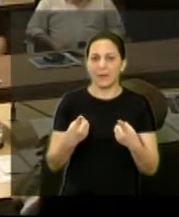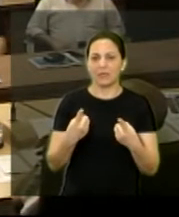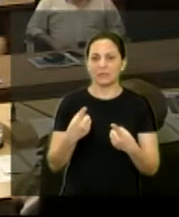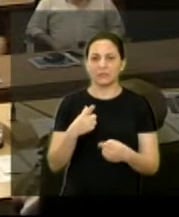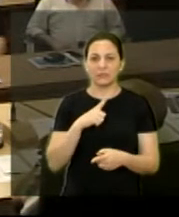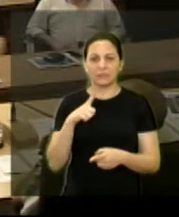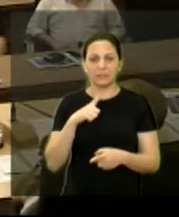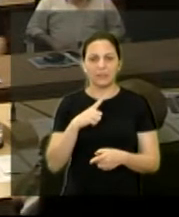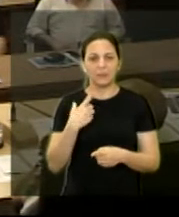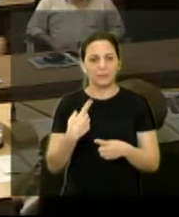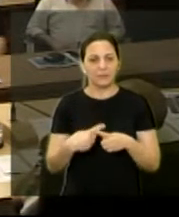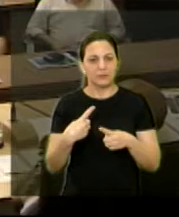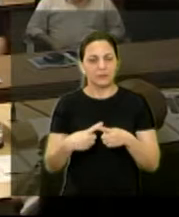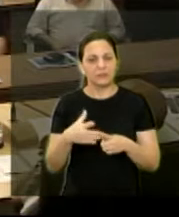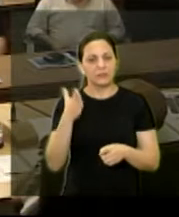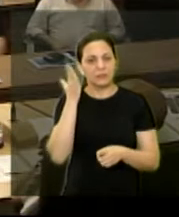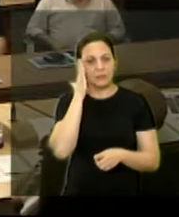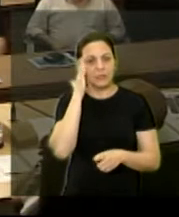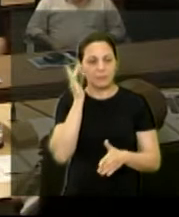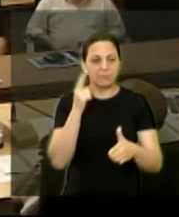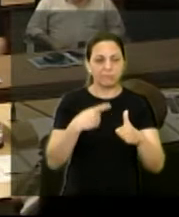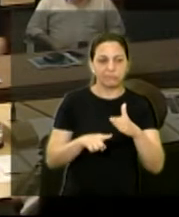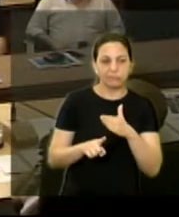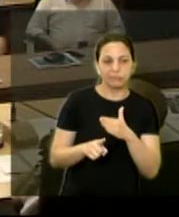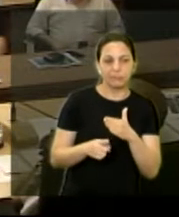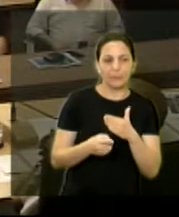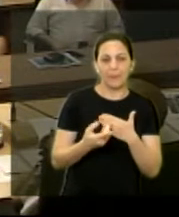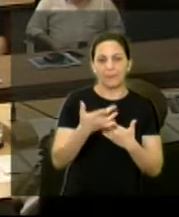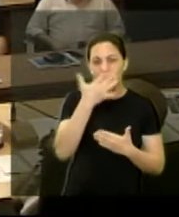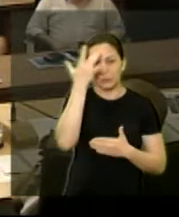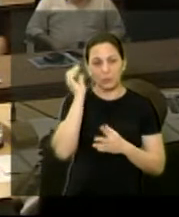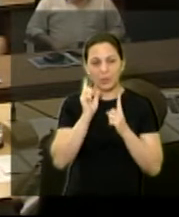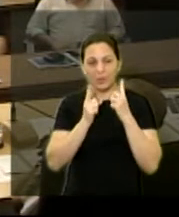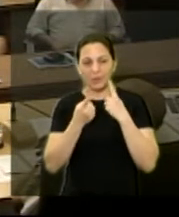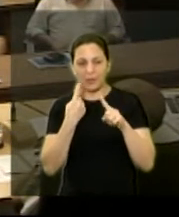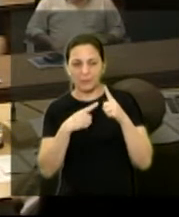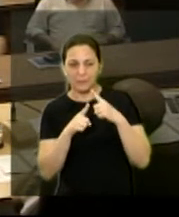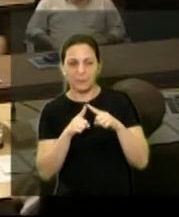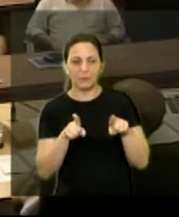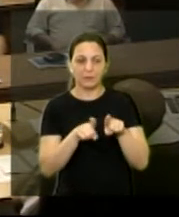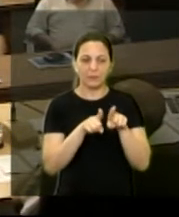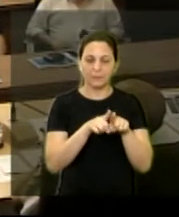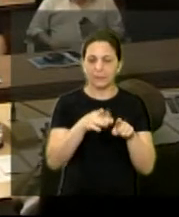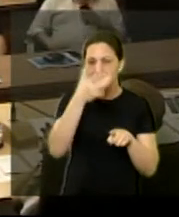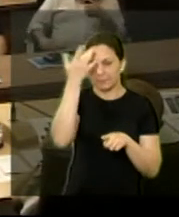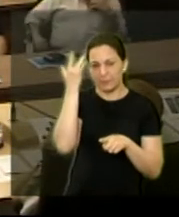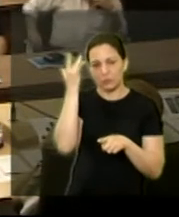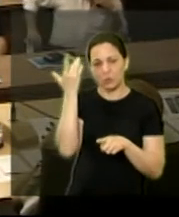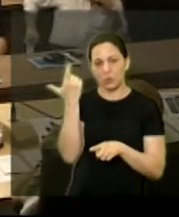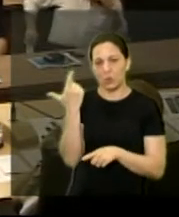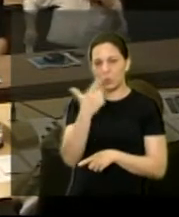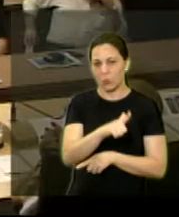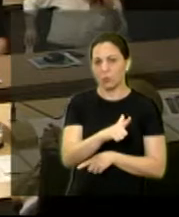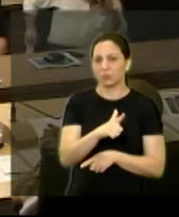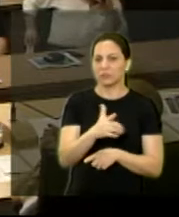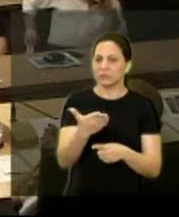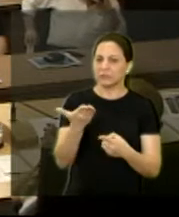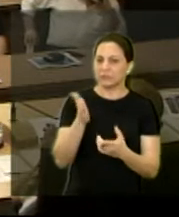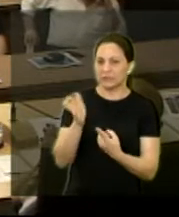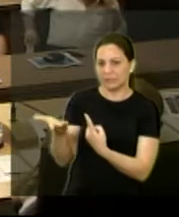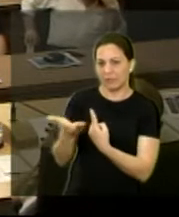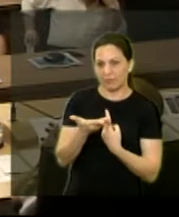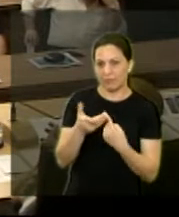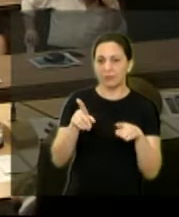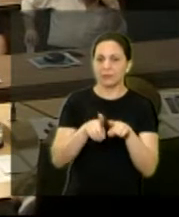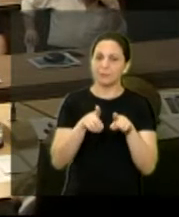recebe a gente procura ouvir os dois lados não adianta você ouvir um lado e sem ouvir o outro e com certeza eu acho que você tem que fazer